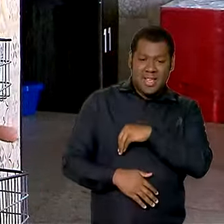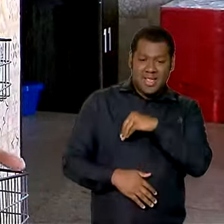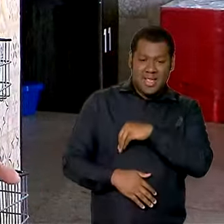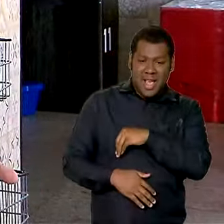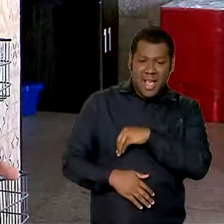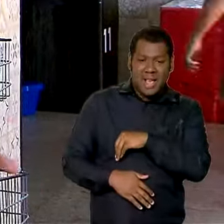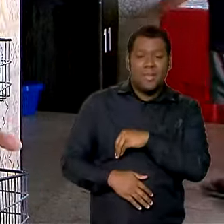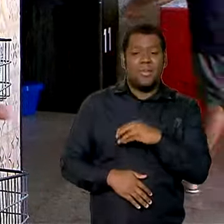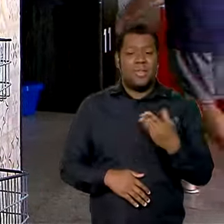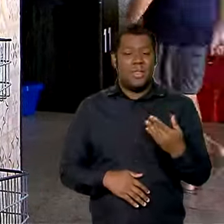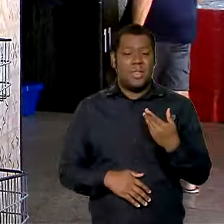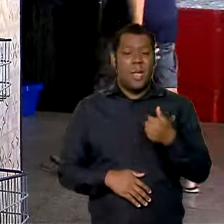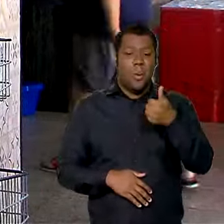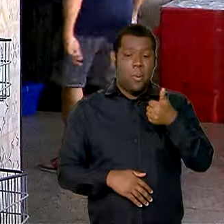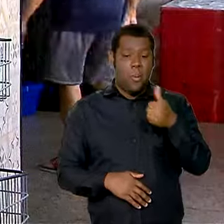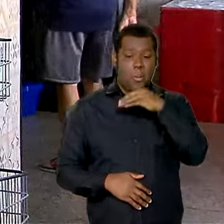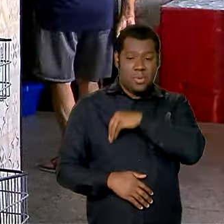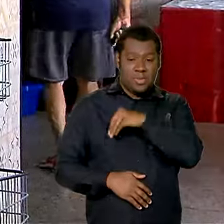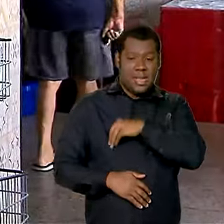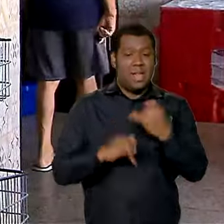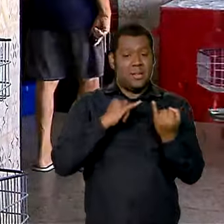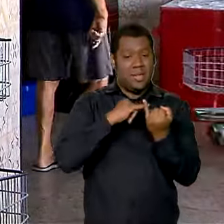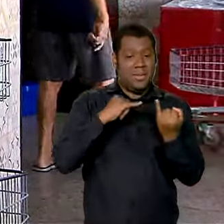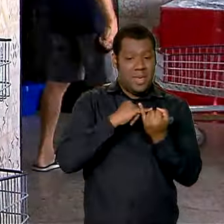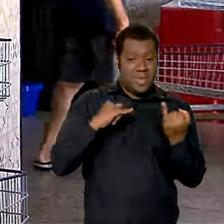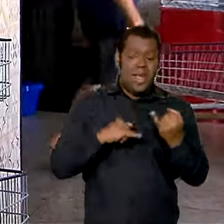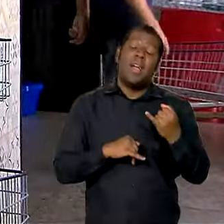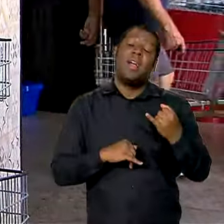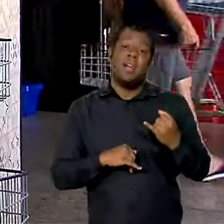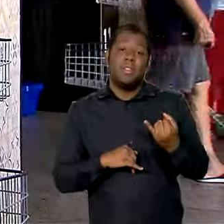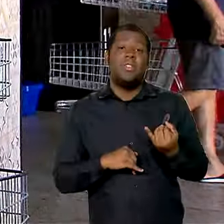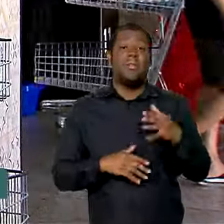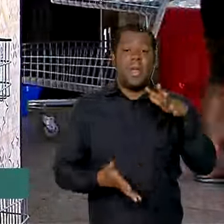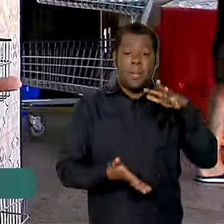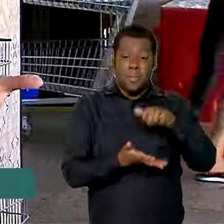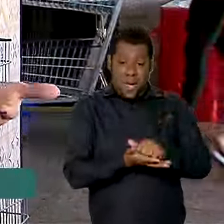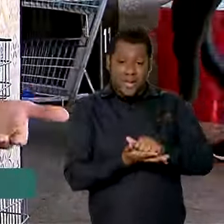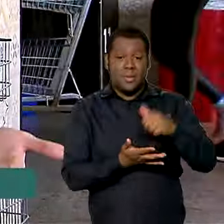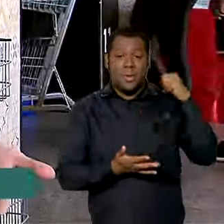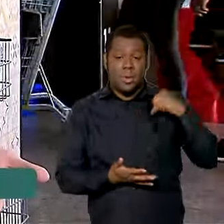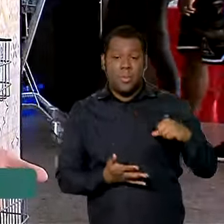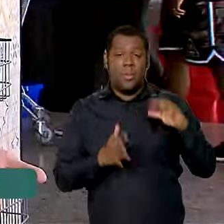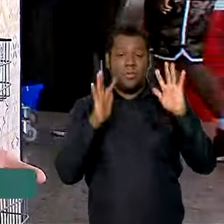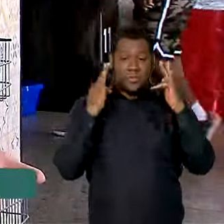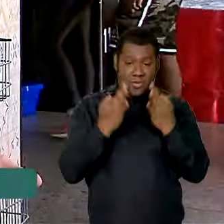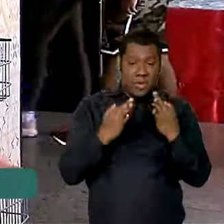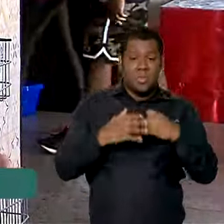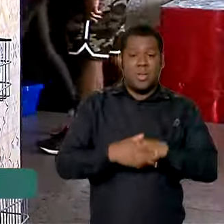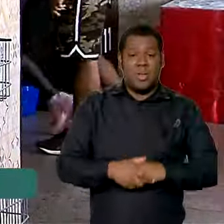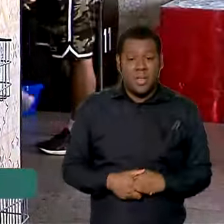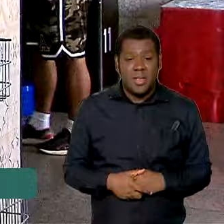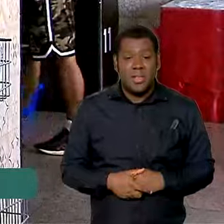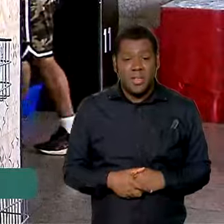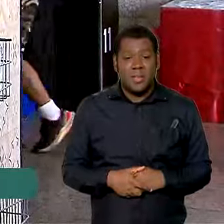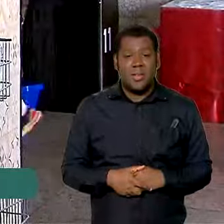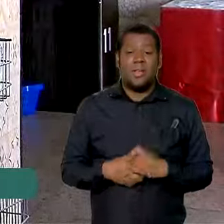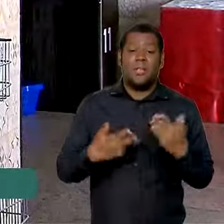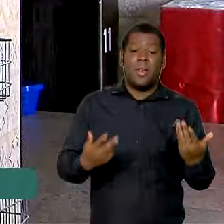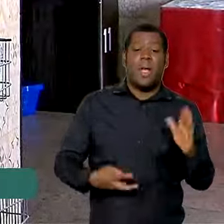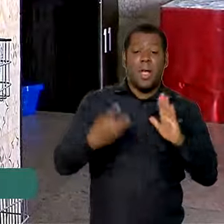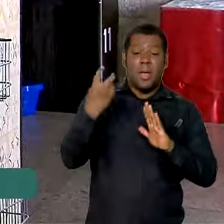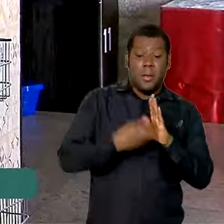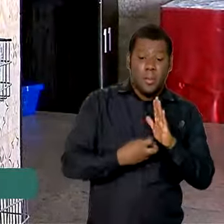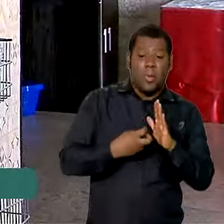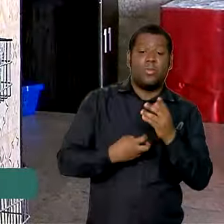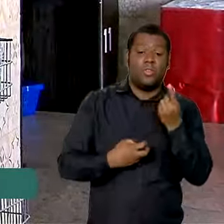meio salário mínimo inscritas no Cade Único vão receber um cashback, ou seja, parte do imposto pago vai ser devolvido